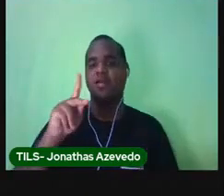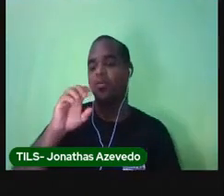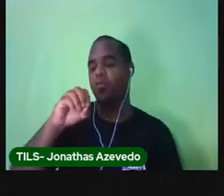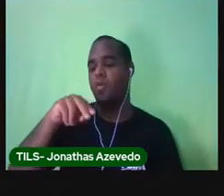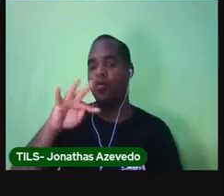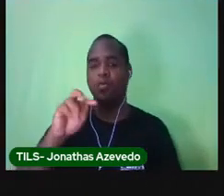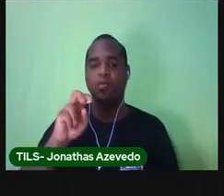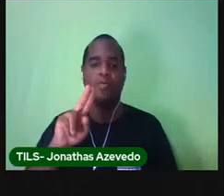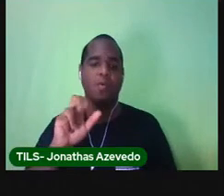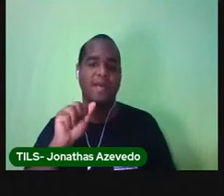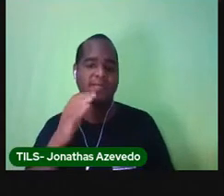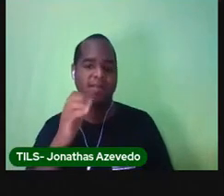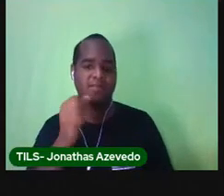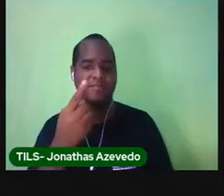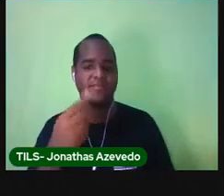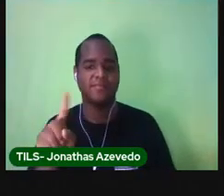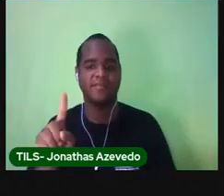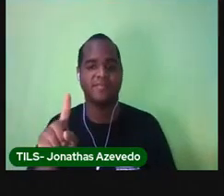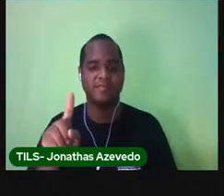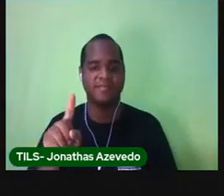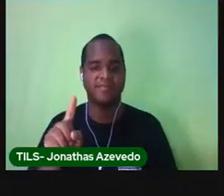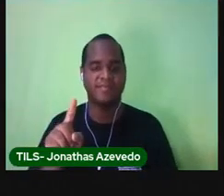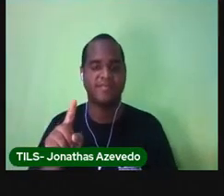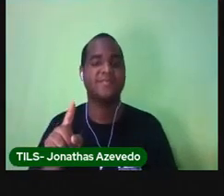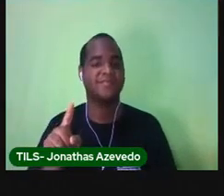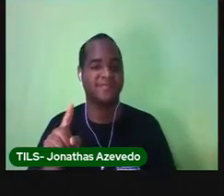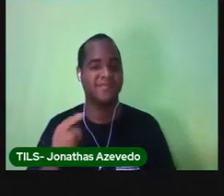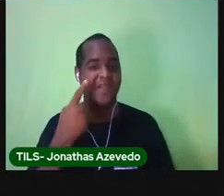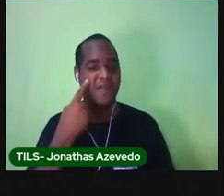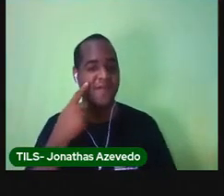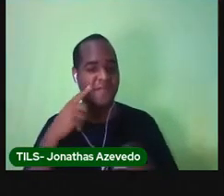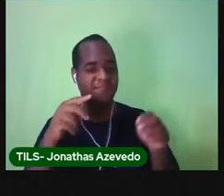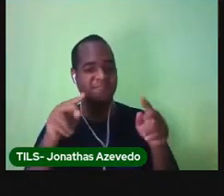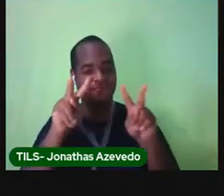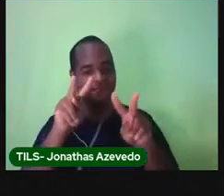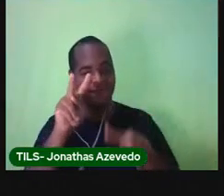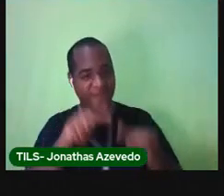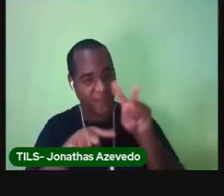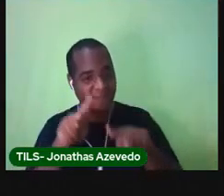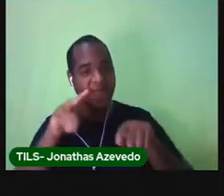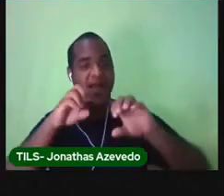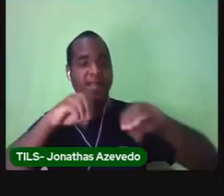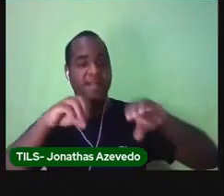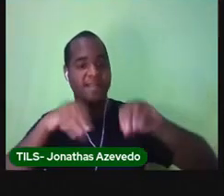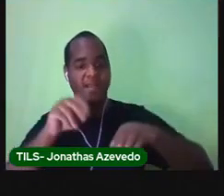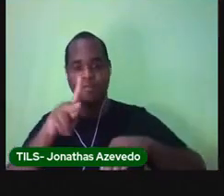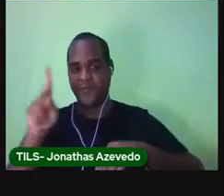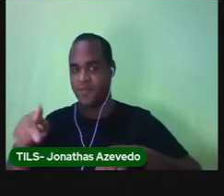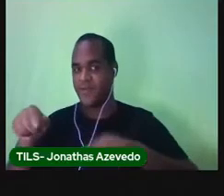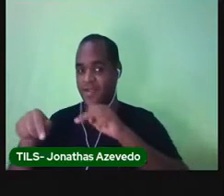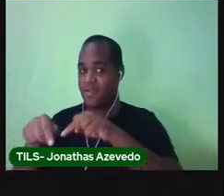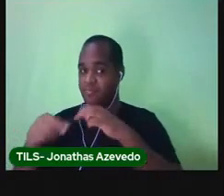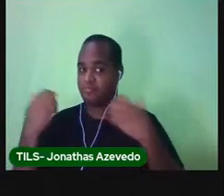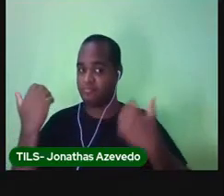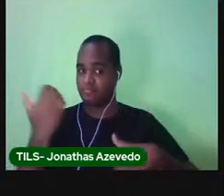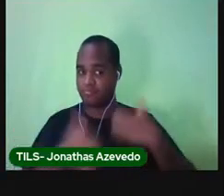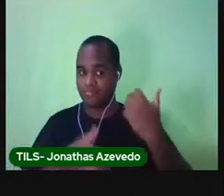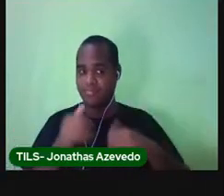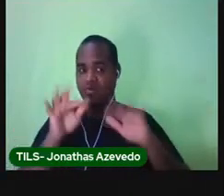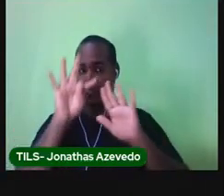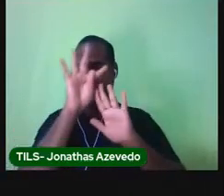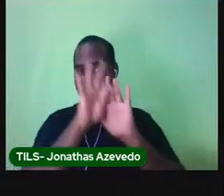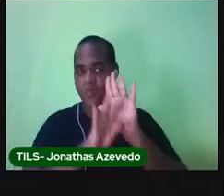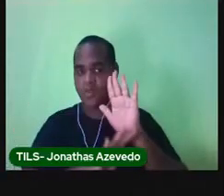Pontuação. Muito bem. Quem assistiu a aula lembra que a Pró-Elita colocou um texto sem